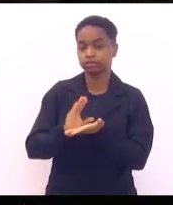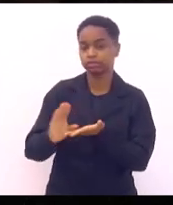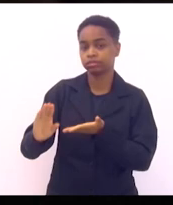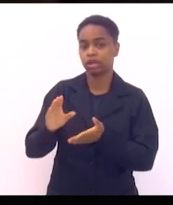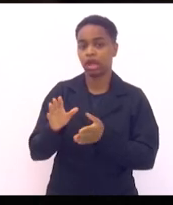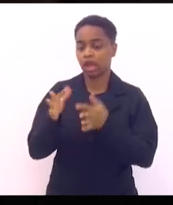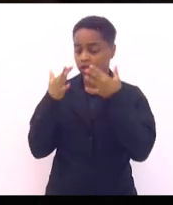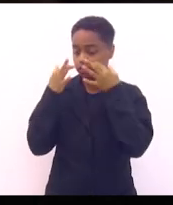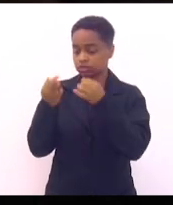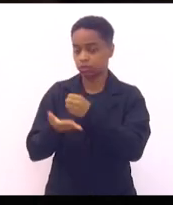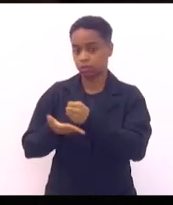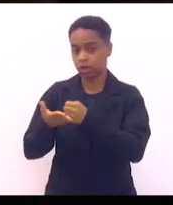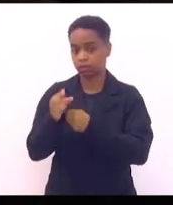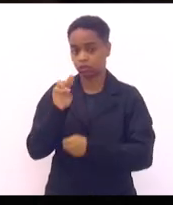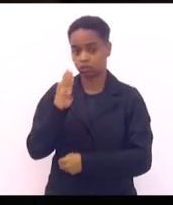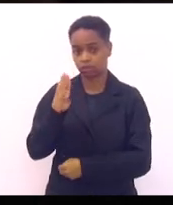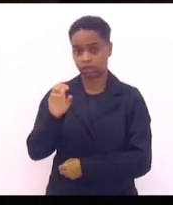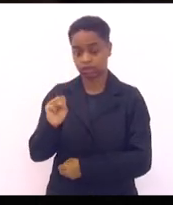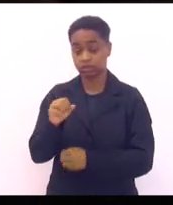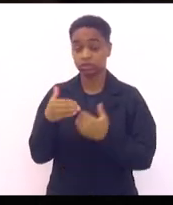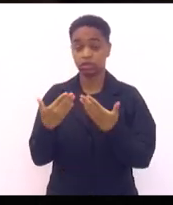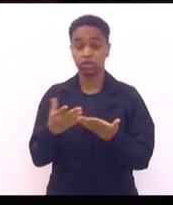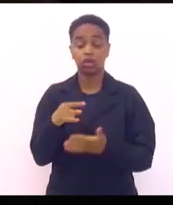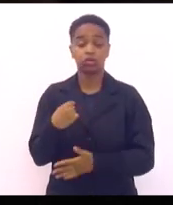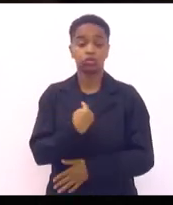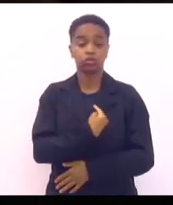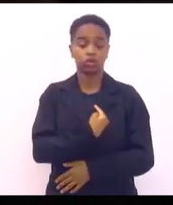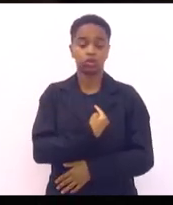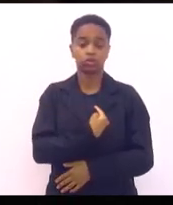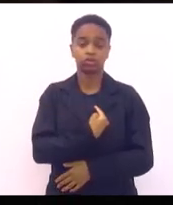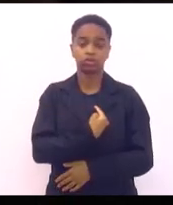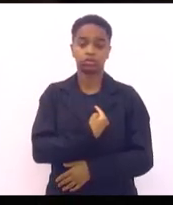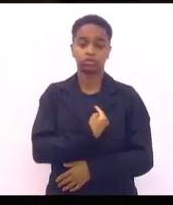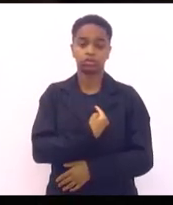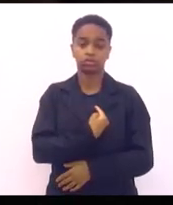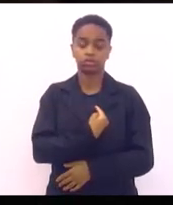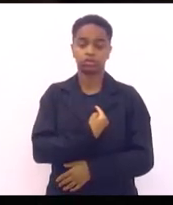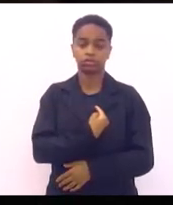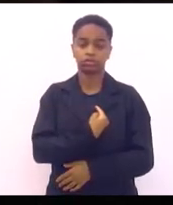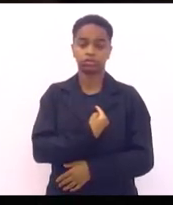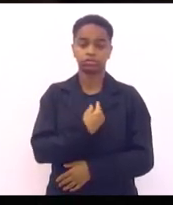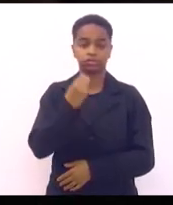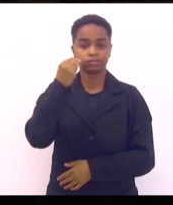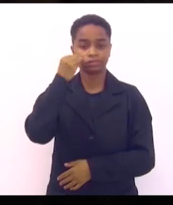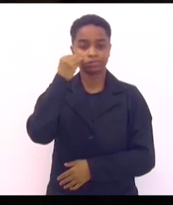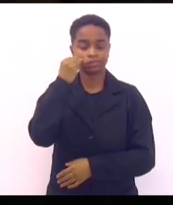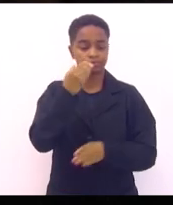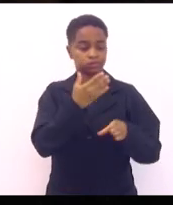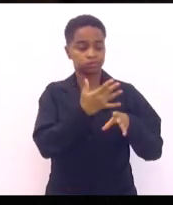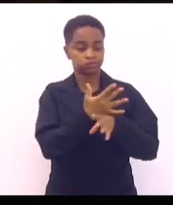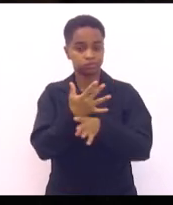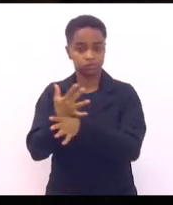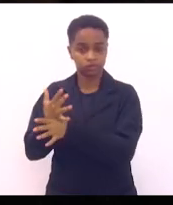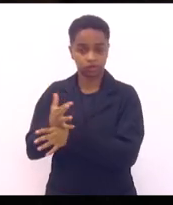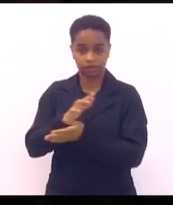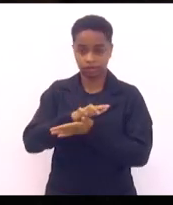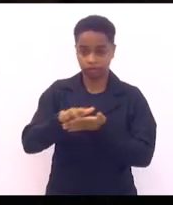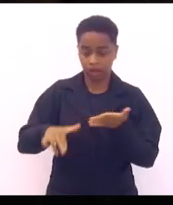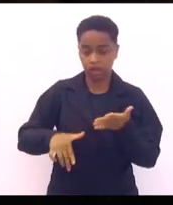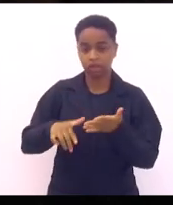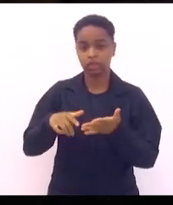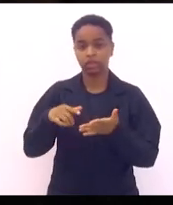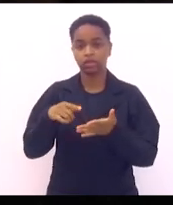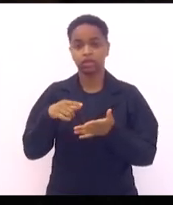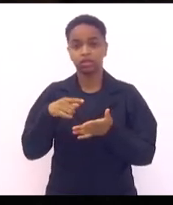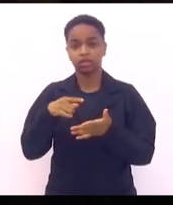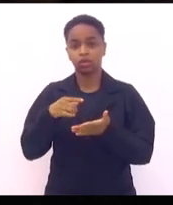básica. Com isso, senhor presidente, a gente está fazendo com que o município ou os municípios recebam,